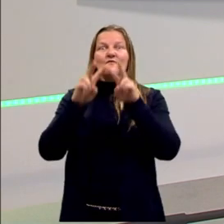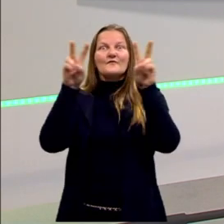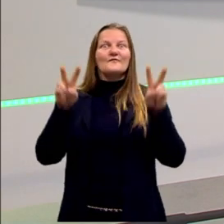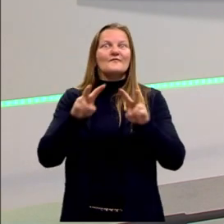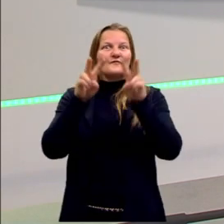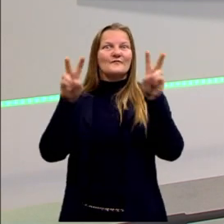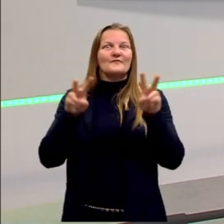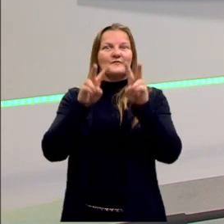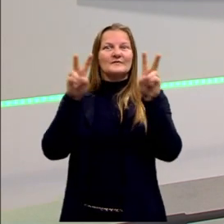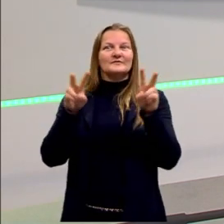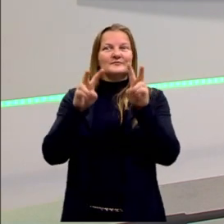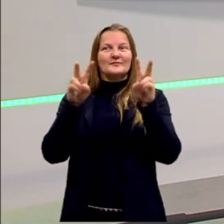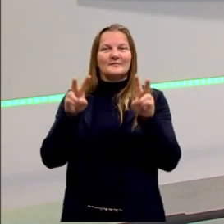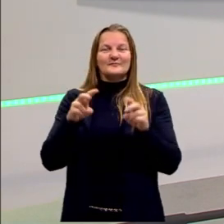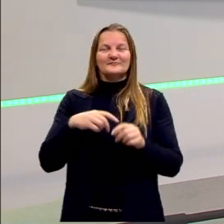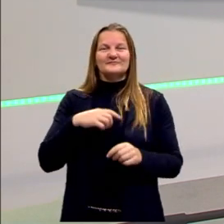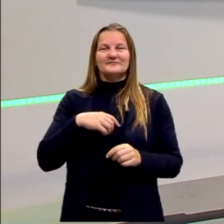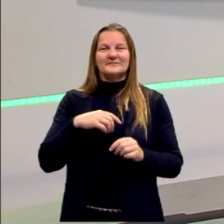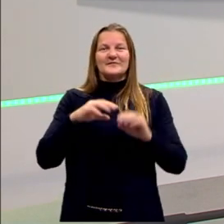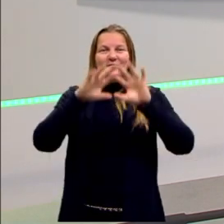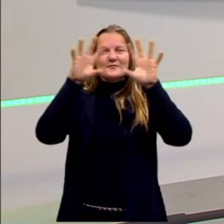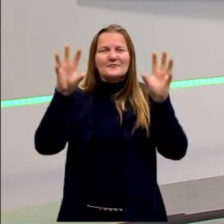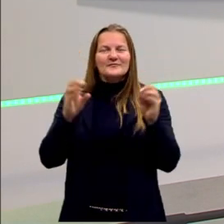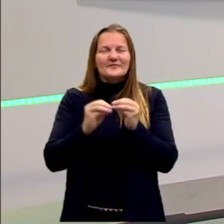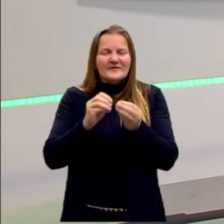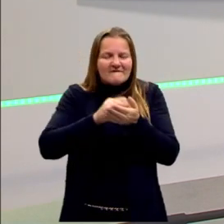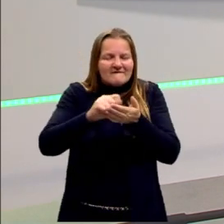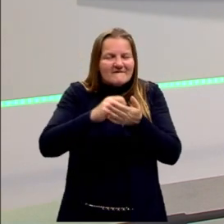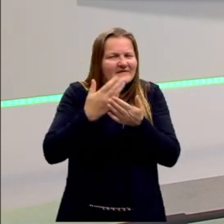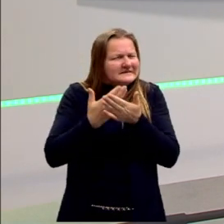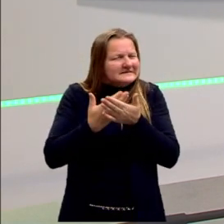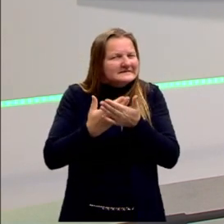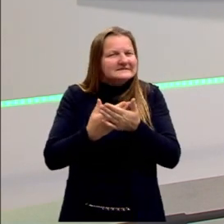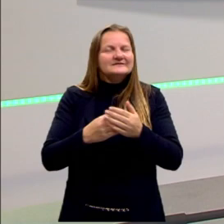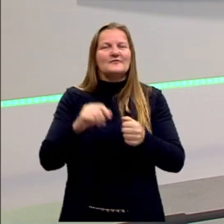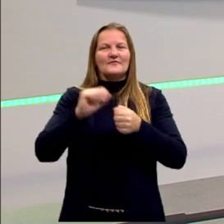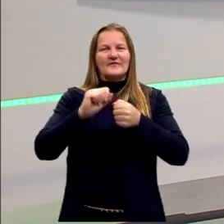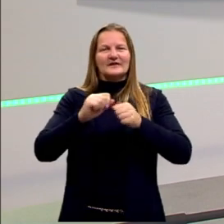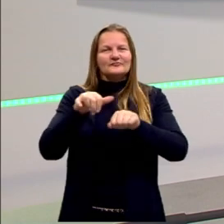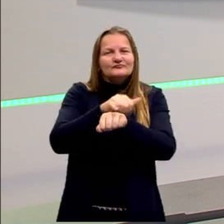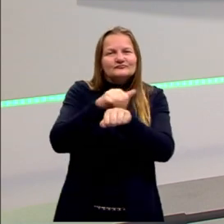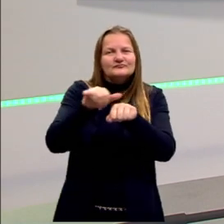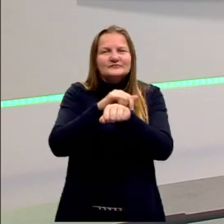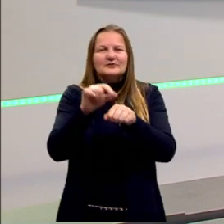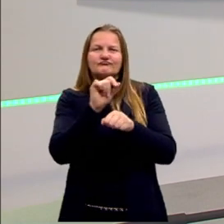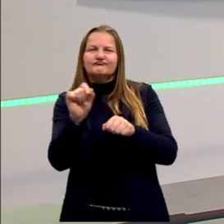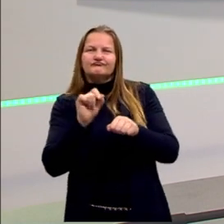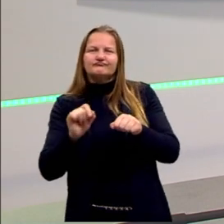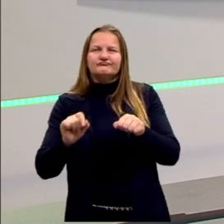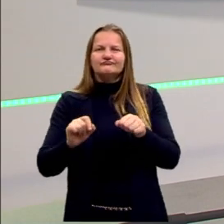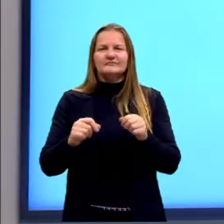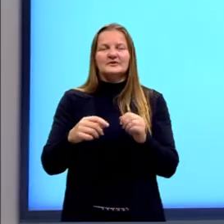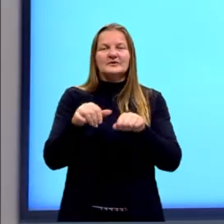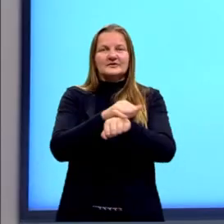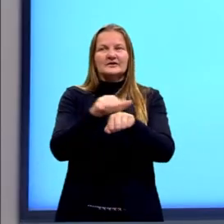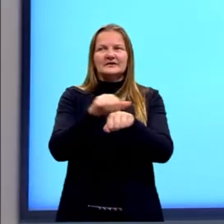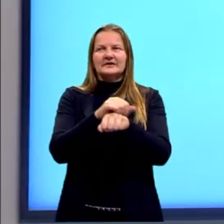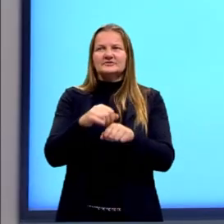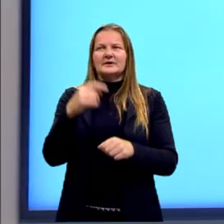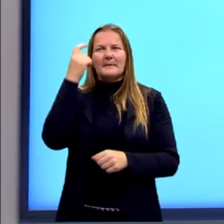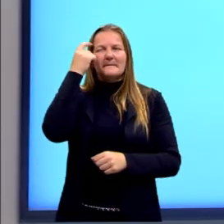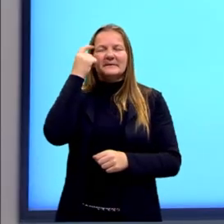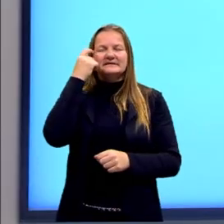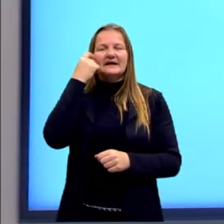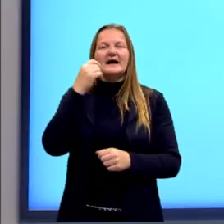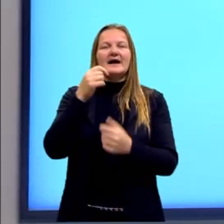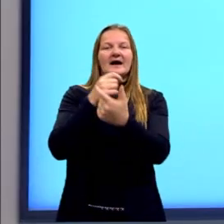exemplos. Nos meus resumos de estudo, eu faço muita marcação. E isso aqui me ajudou a